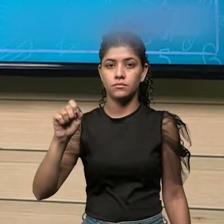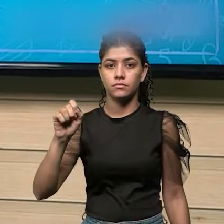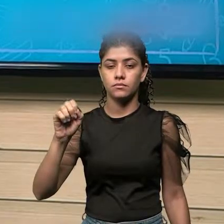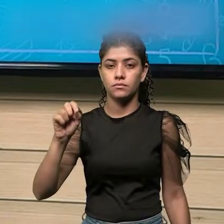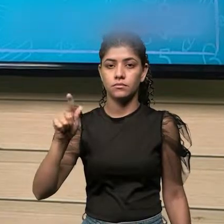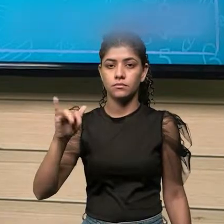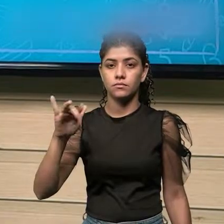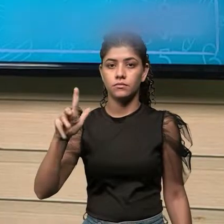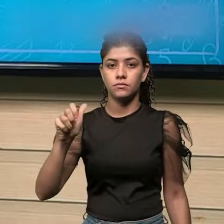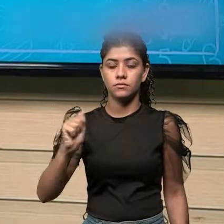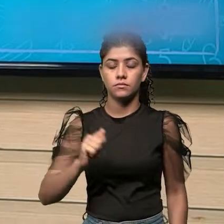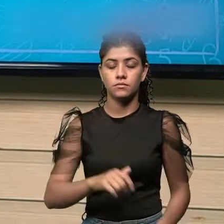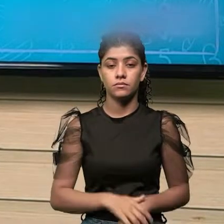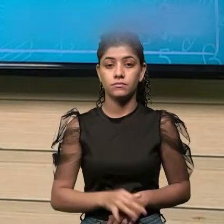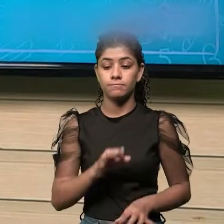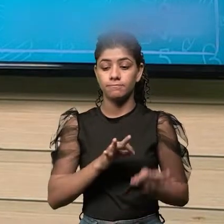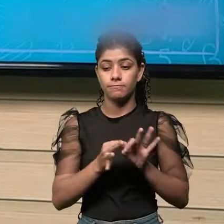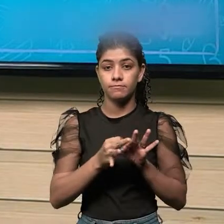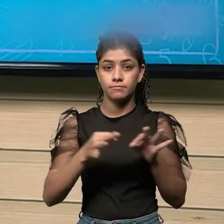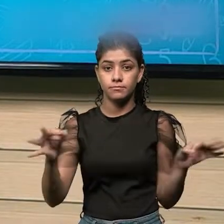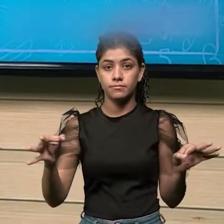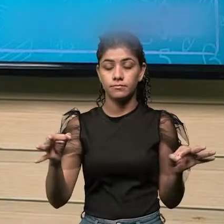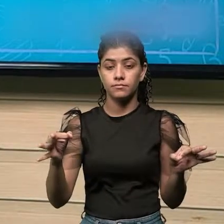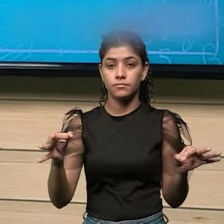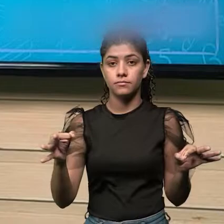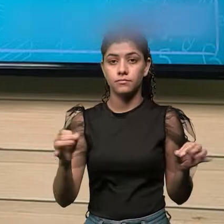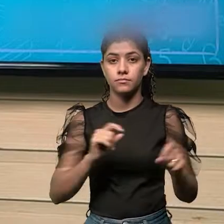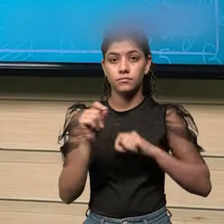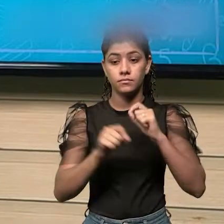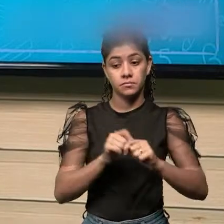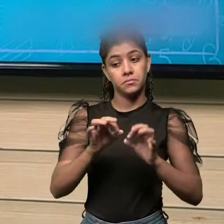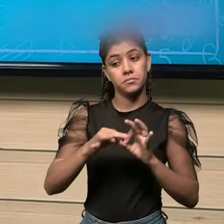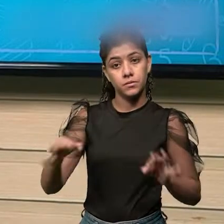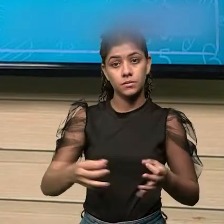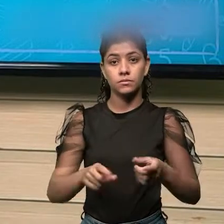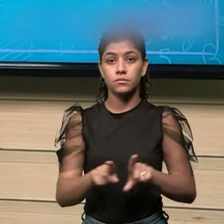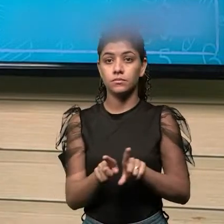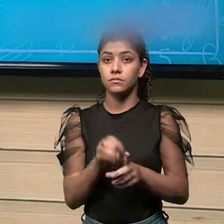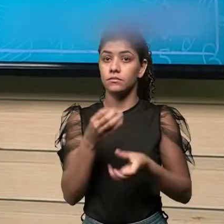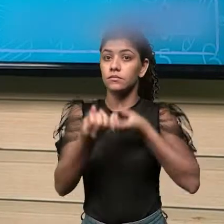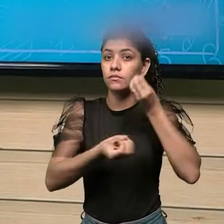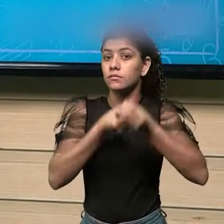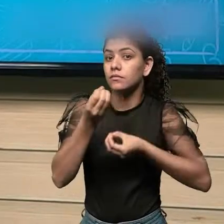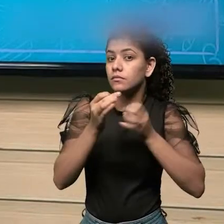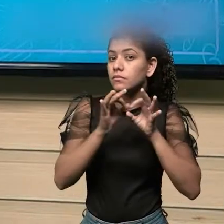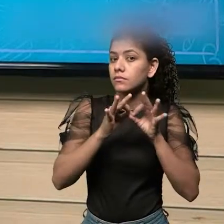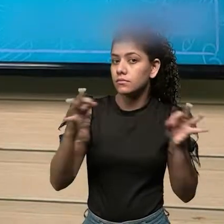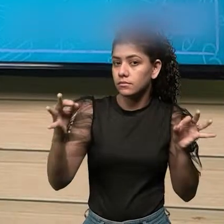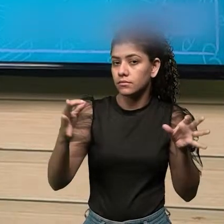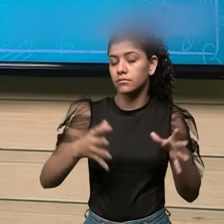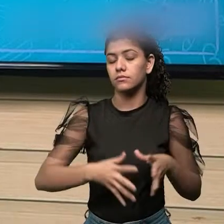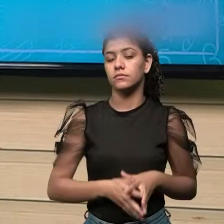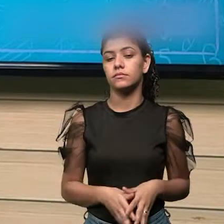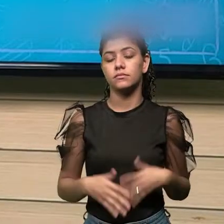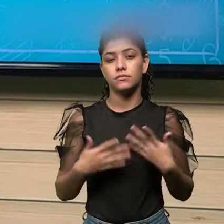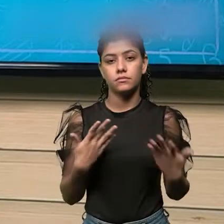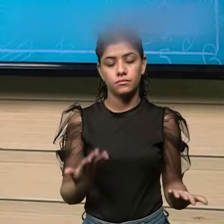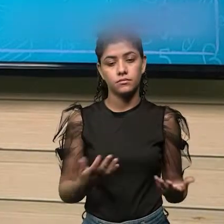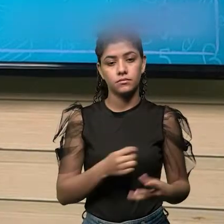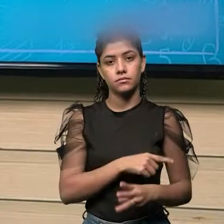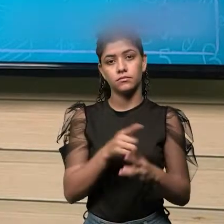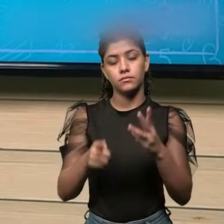é quem mede, o que será medido e como se mede. Então,